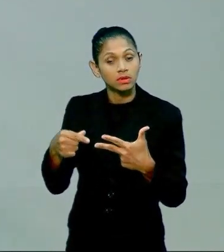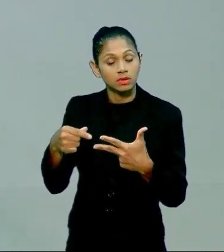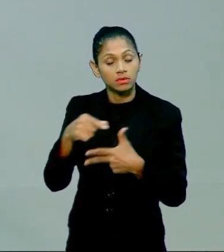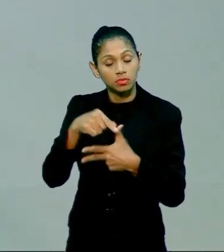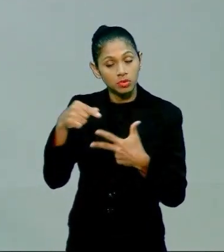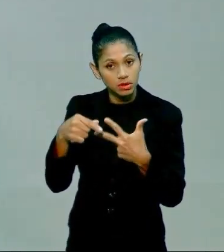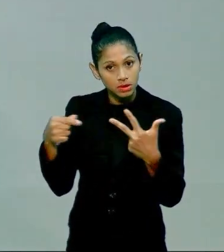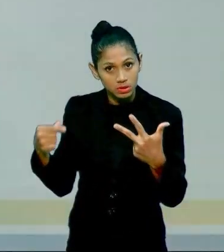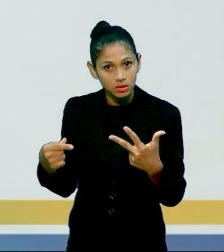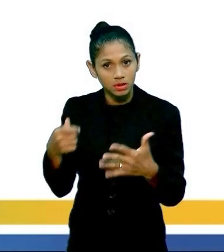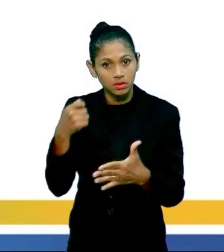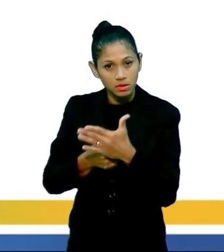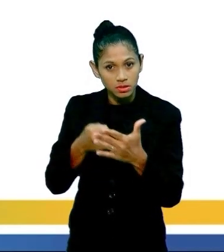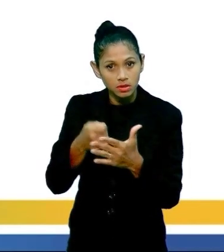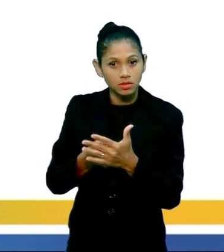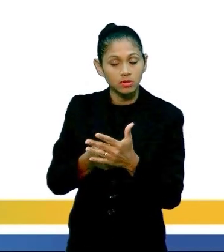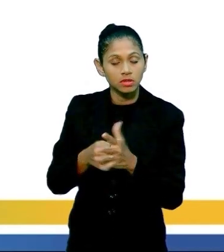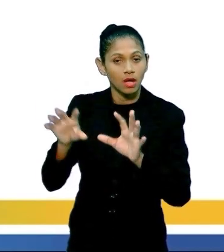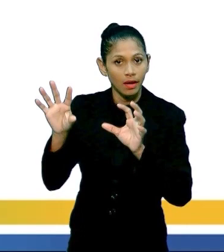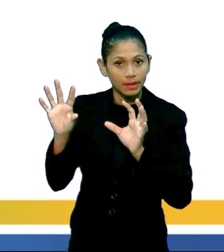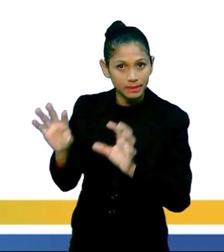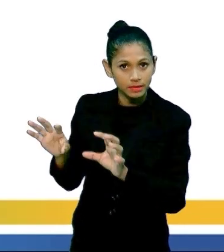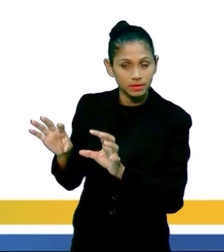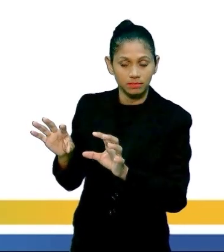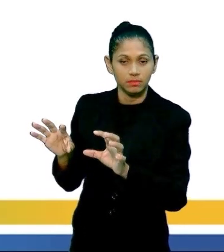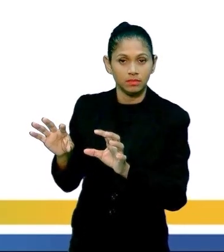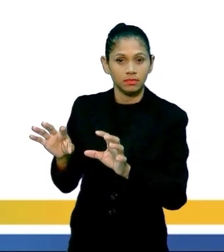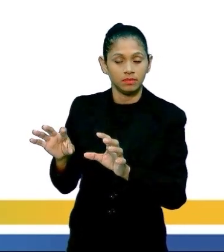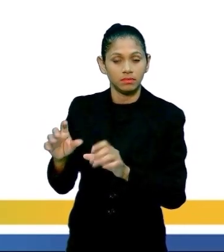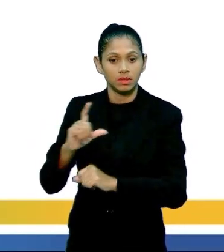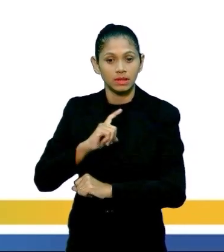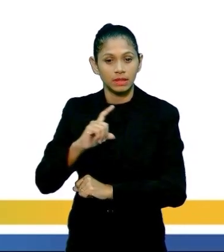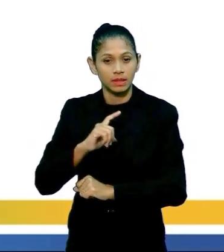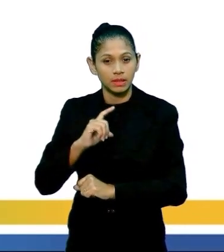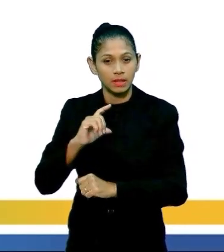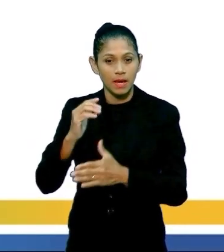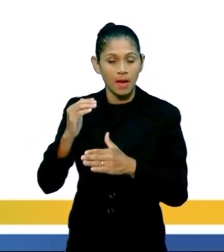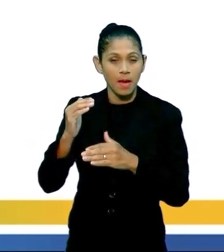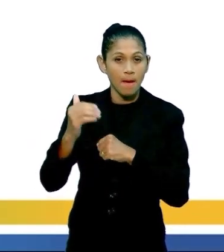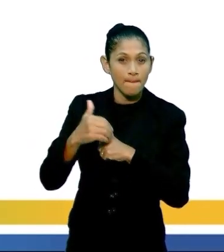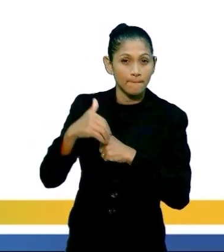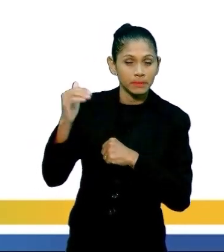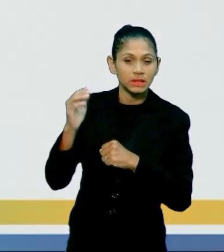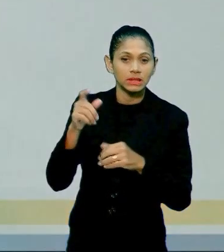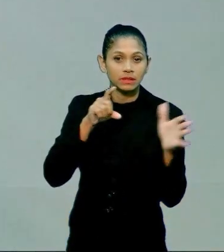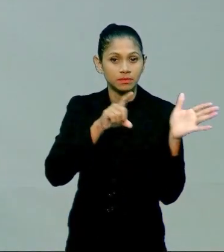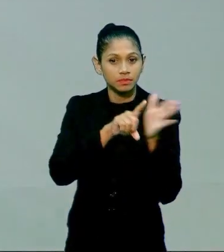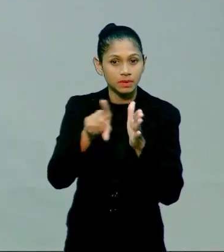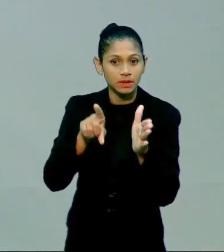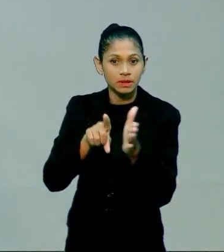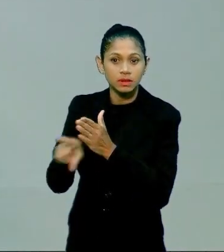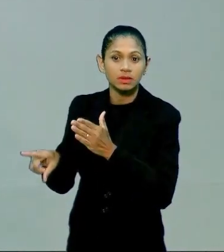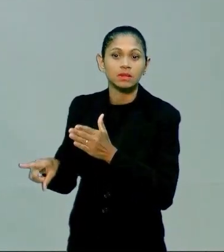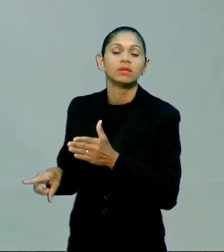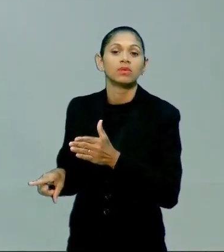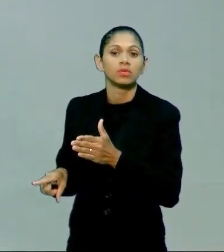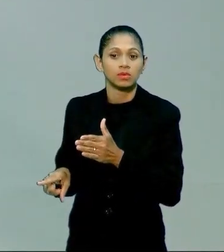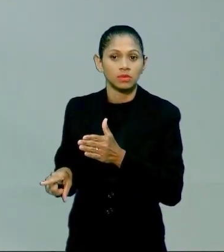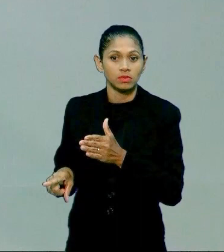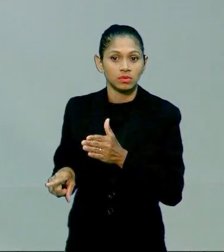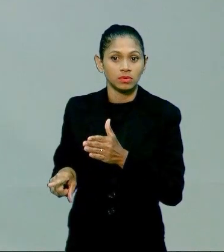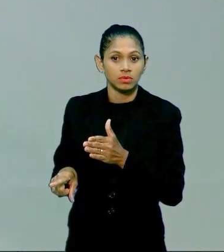serem abordados mas a gente vai deixar para uma próxima aula aqui a gente tem mais questões caso vocês queiram responder mas aqui as nossas referências a gente vai